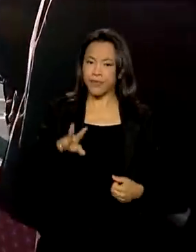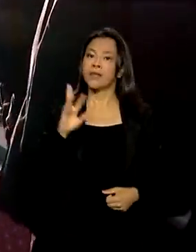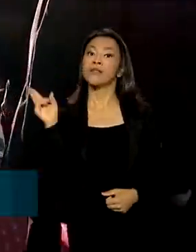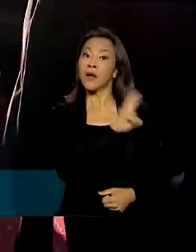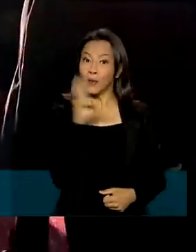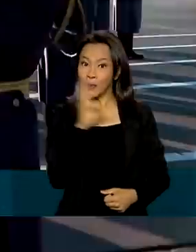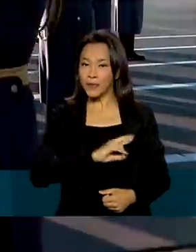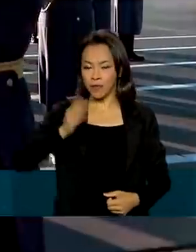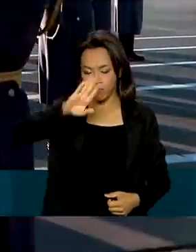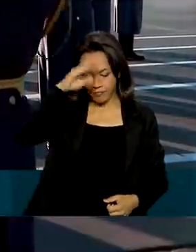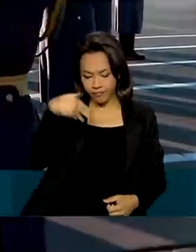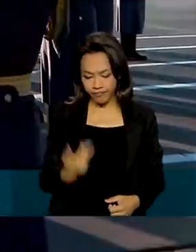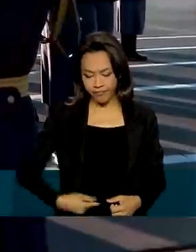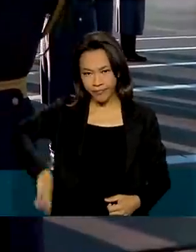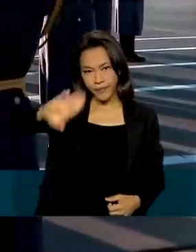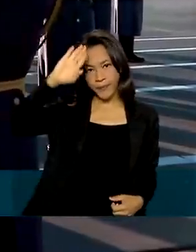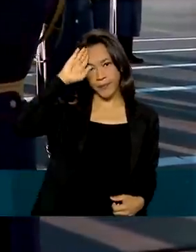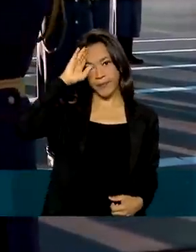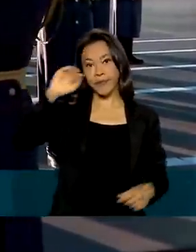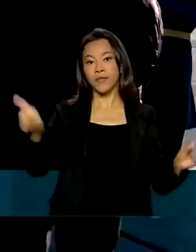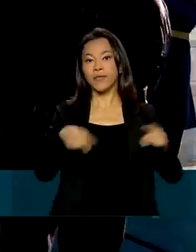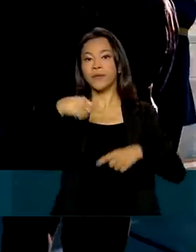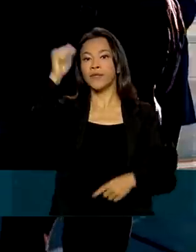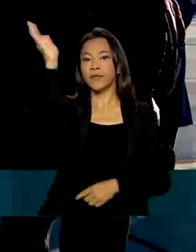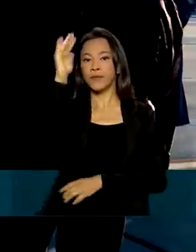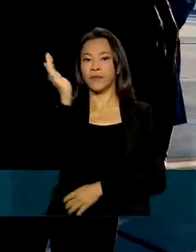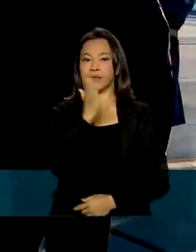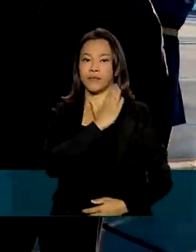honras militares e o hino nacional brasileiro.